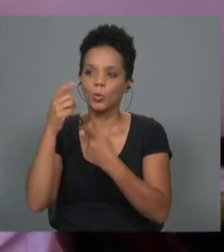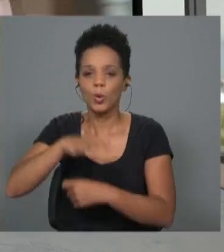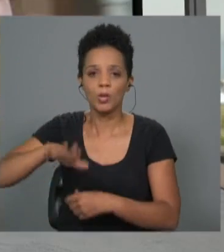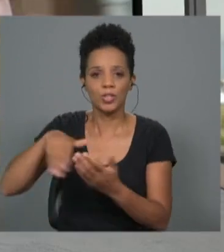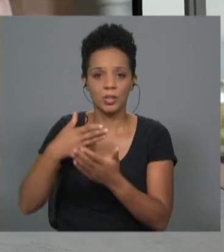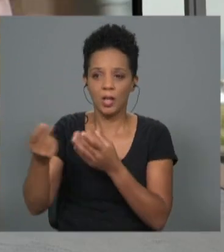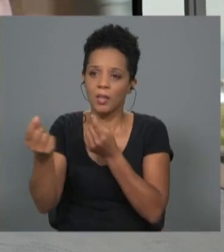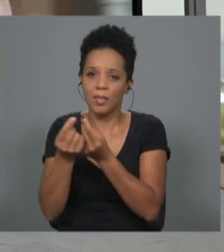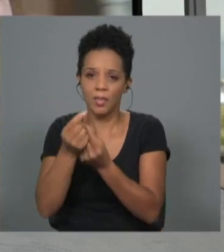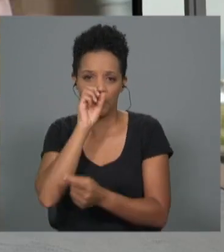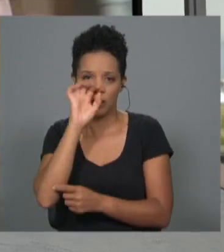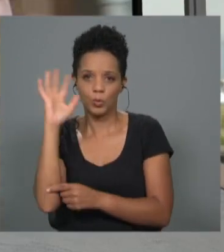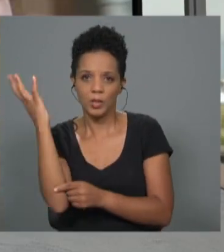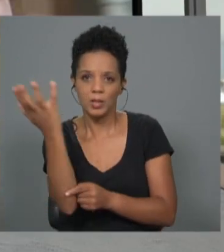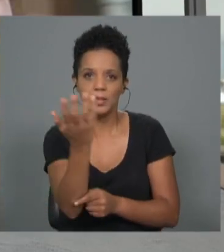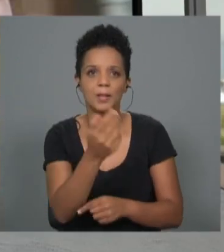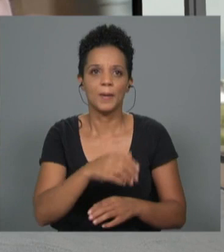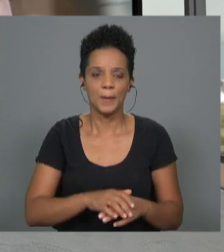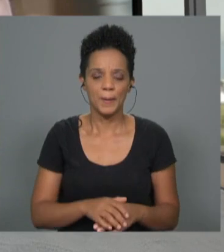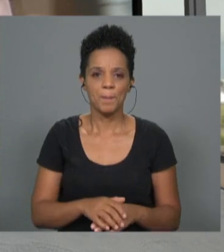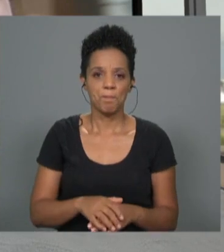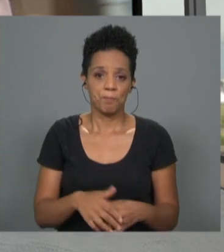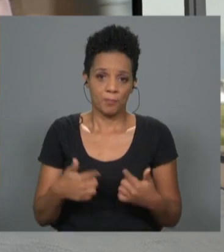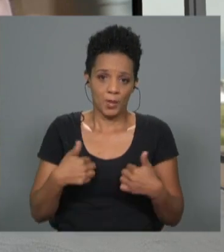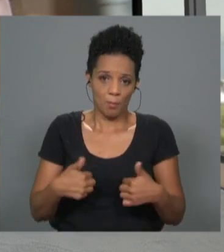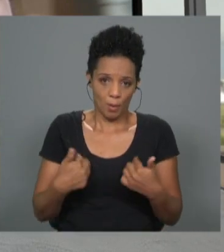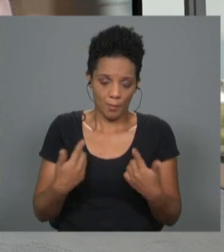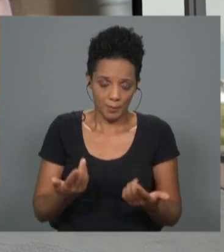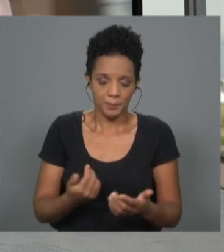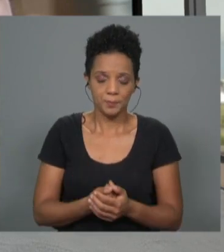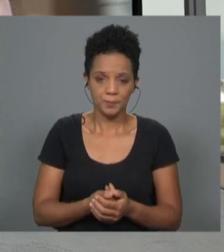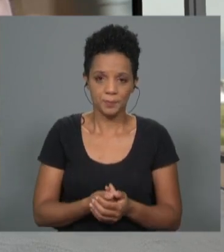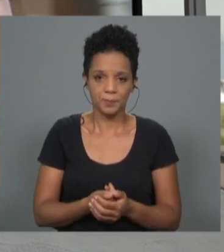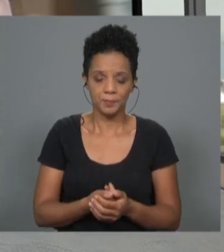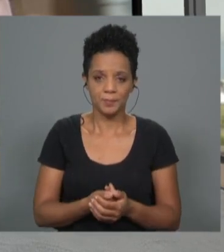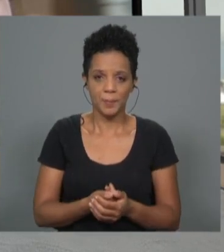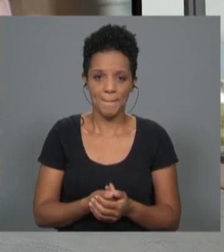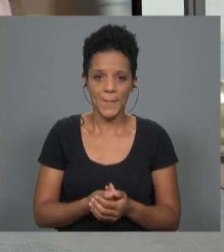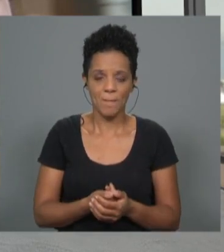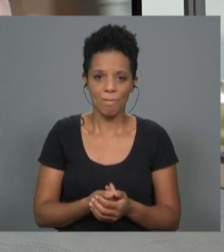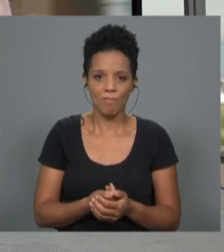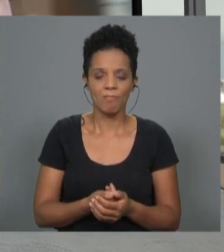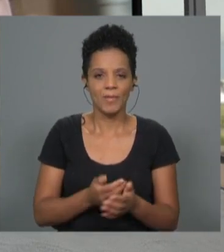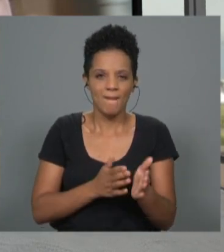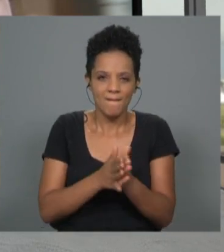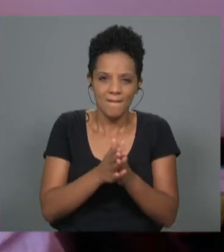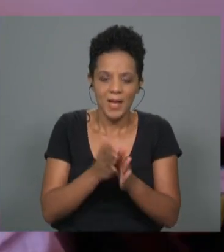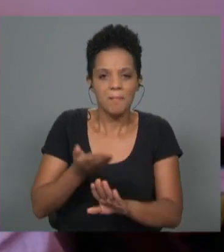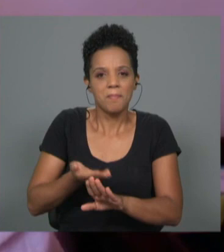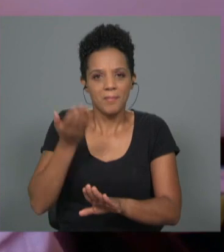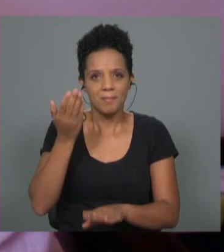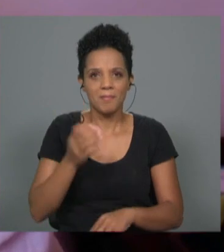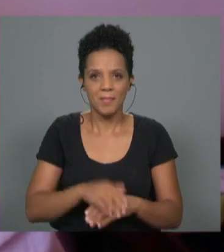próximos da natureza e eu própria tenho vindo a gostar, a desfrutar mais da minha